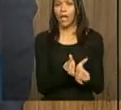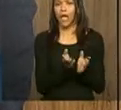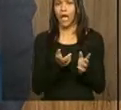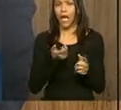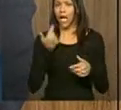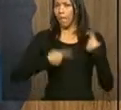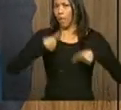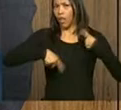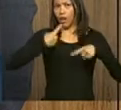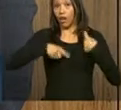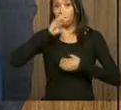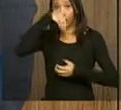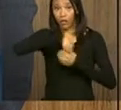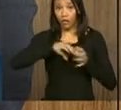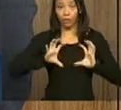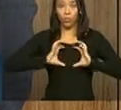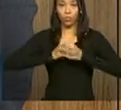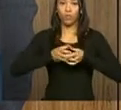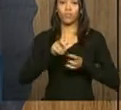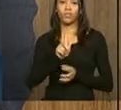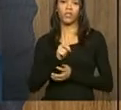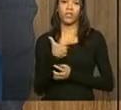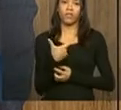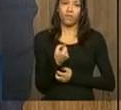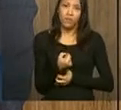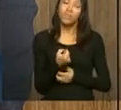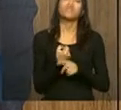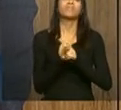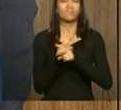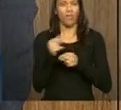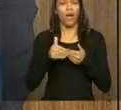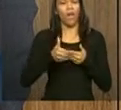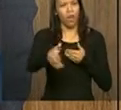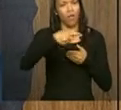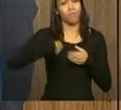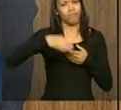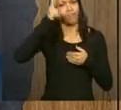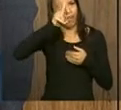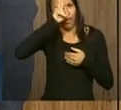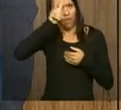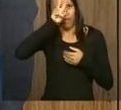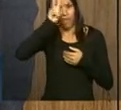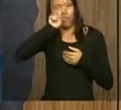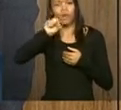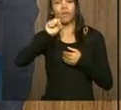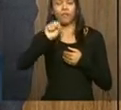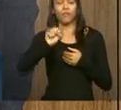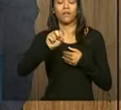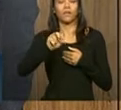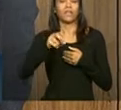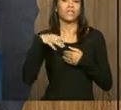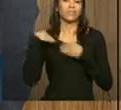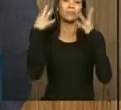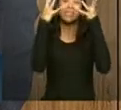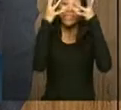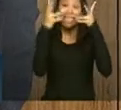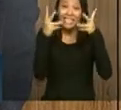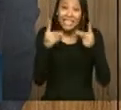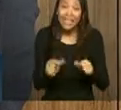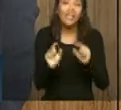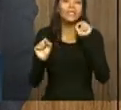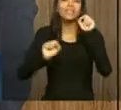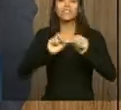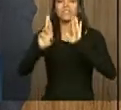G20. Basicamente, vocês se recordarão que na reunião de Londres, principalmente, houve todo um detalhamento de